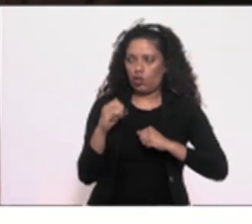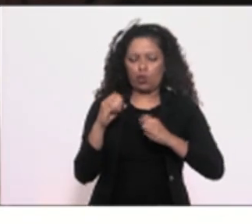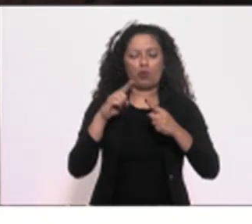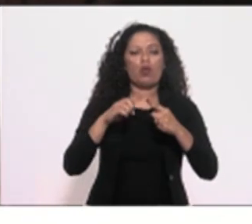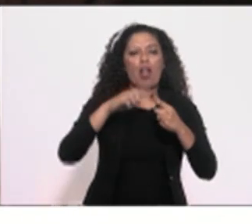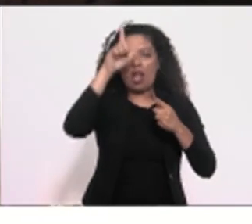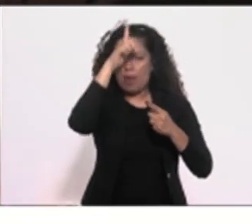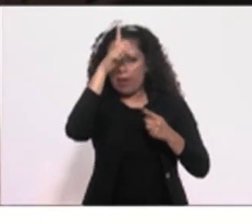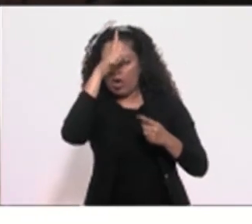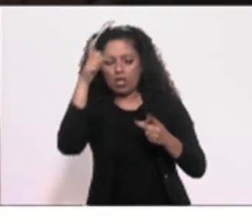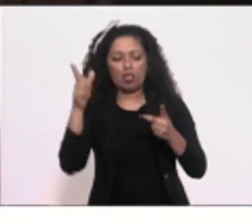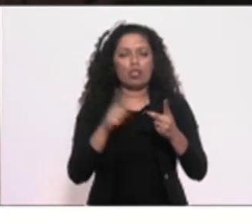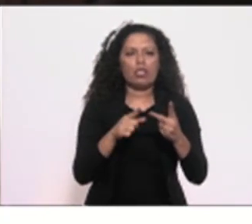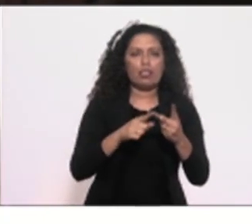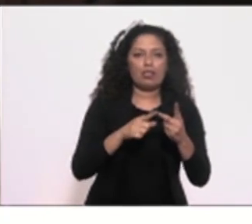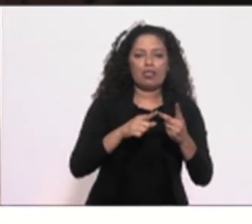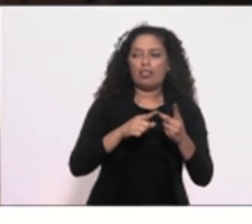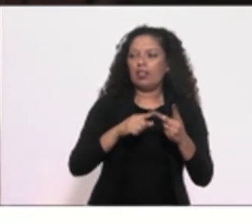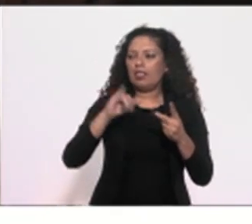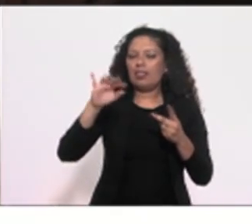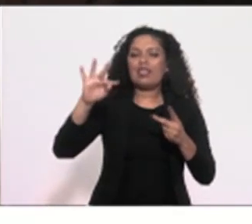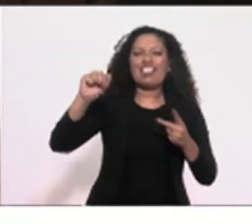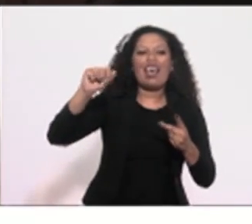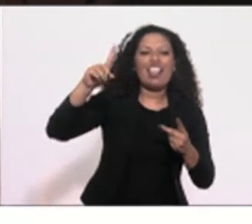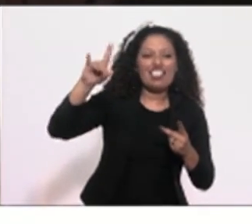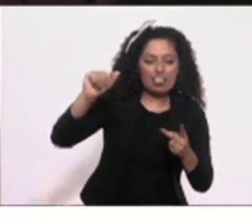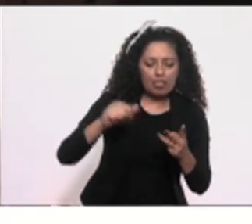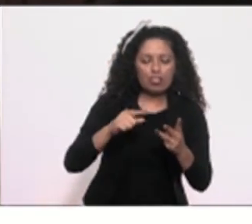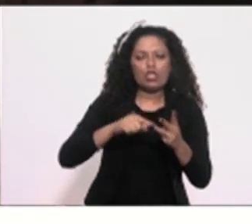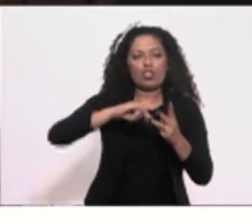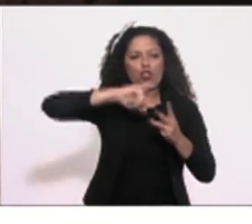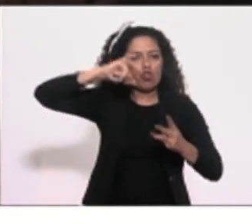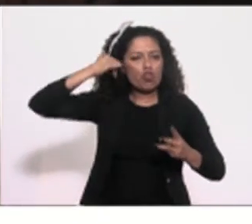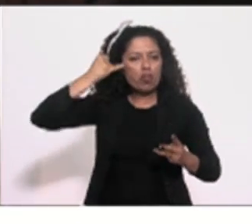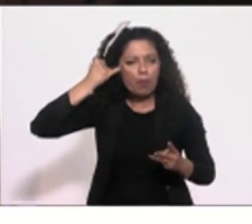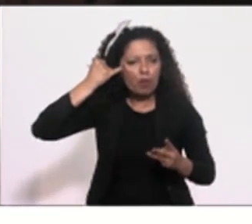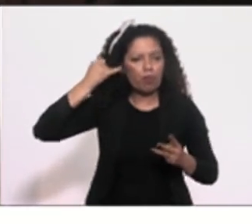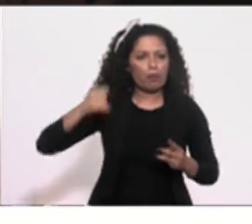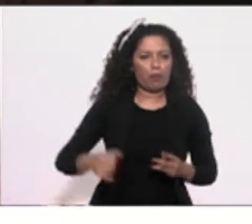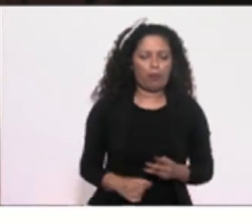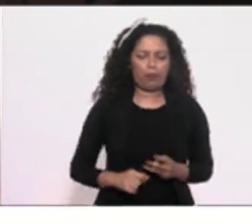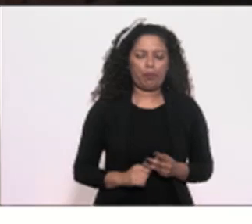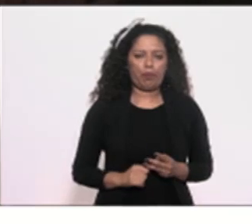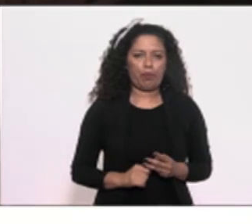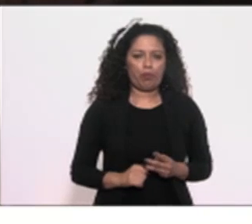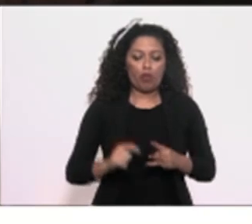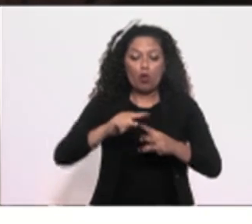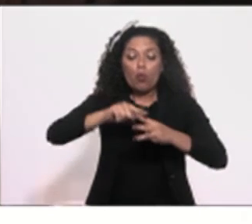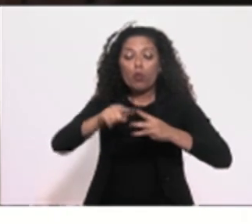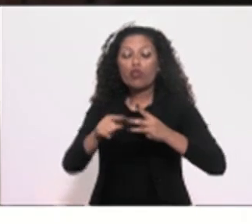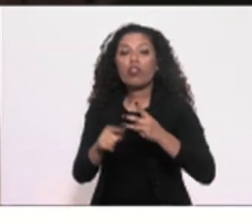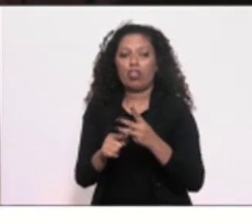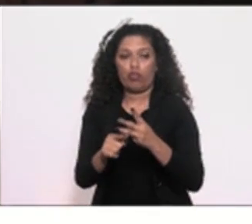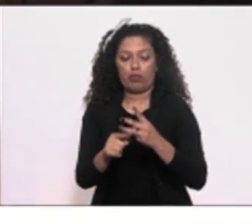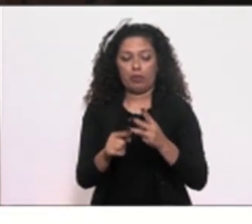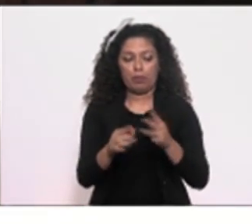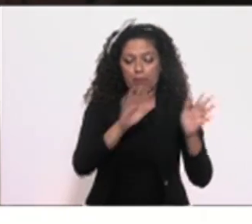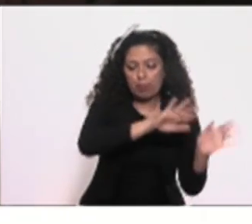Alemanha, Itália e Japão. Roma,